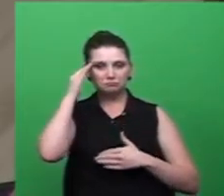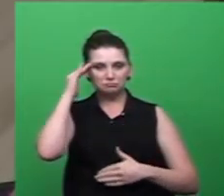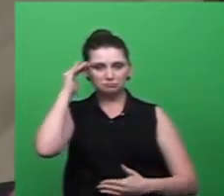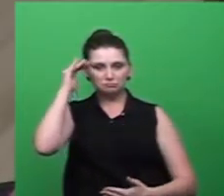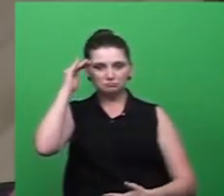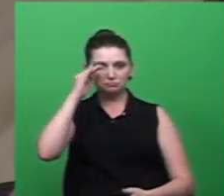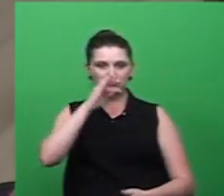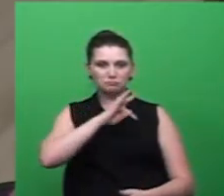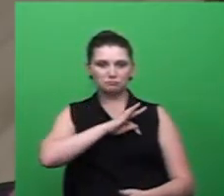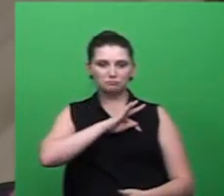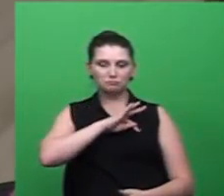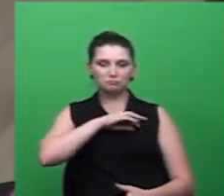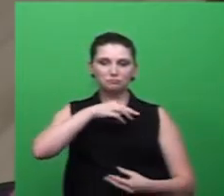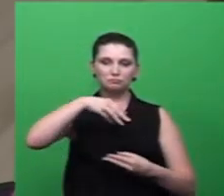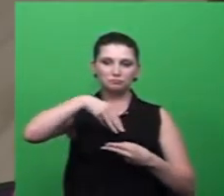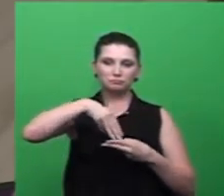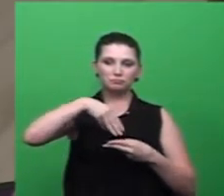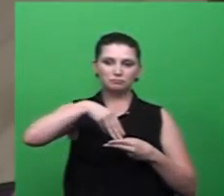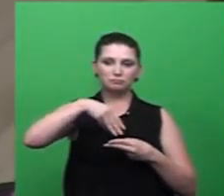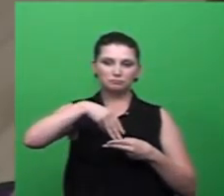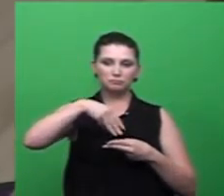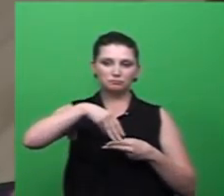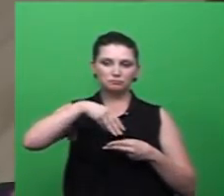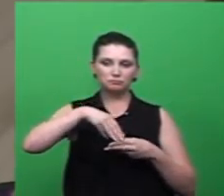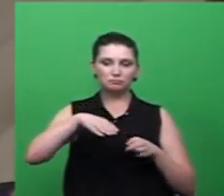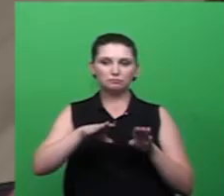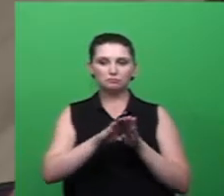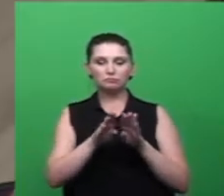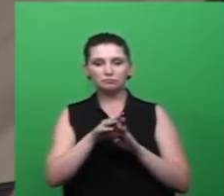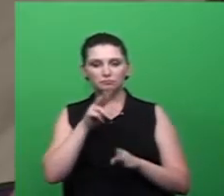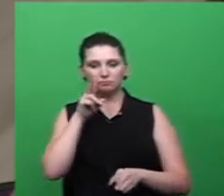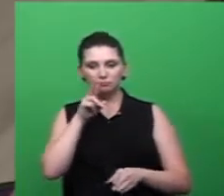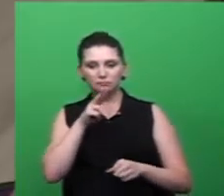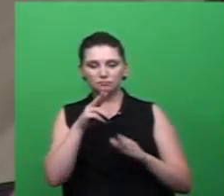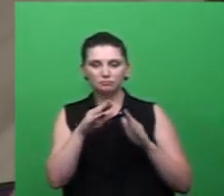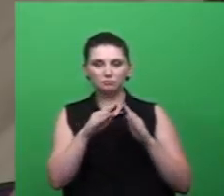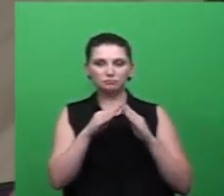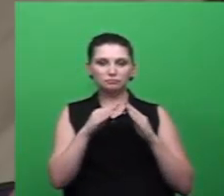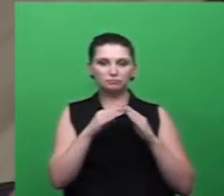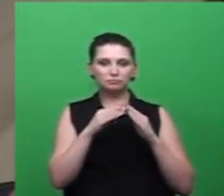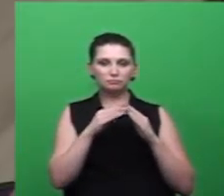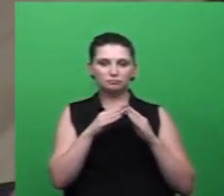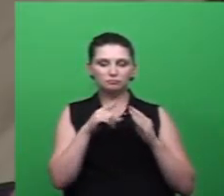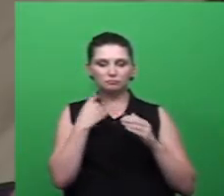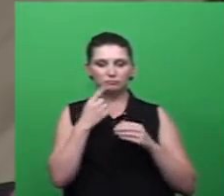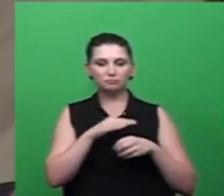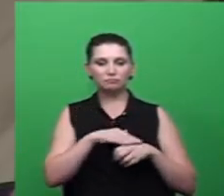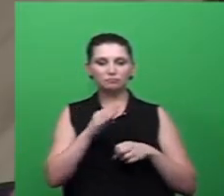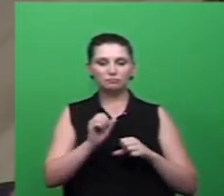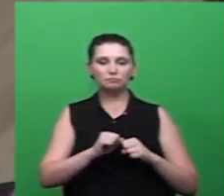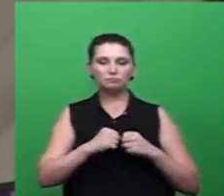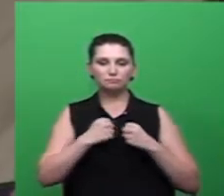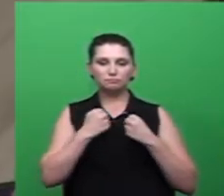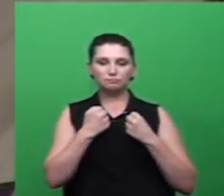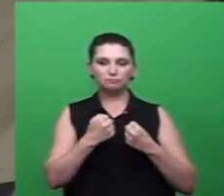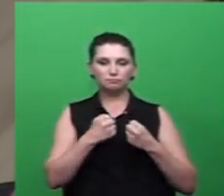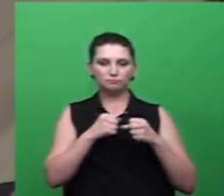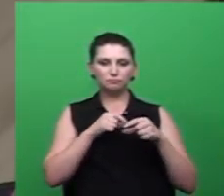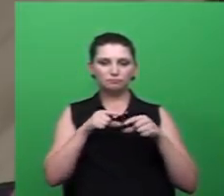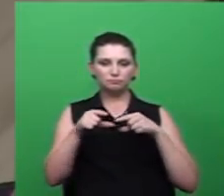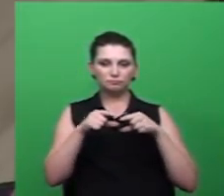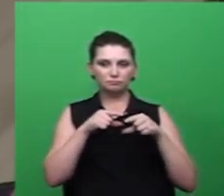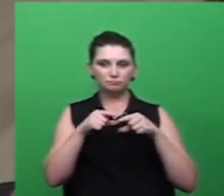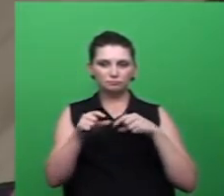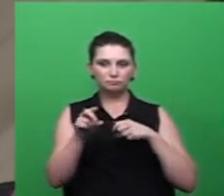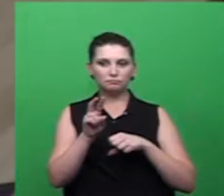para adentrar em alguns estabelecimentos ou residências, para que a gente possa fortalecer cada vez mais esse trabalho de